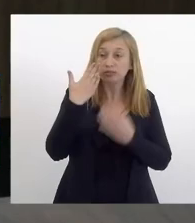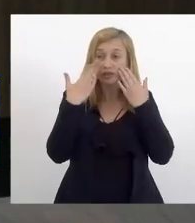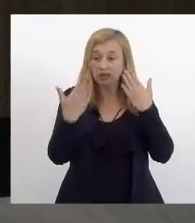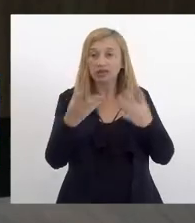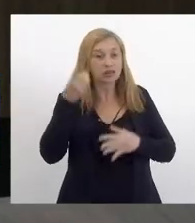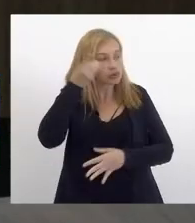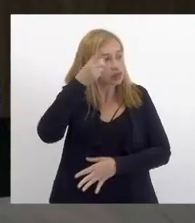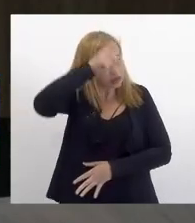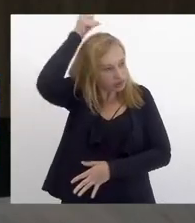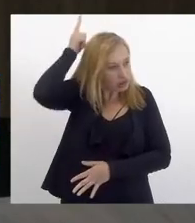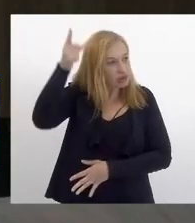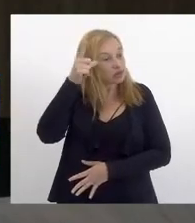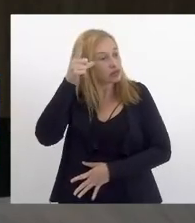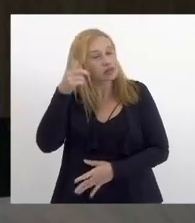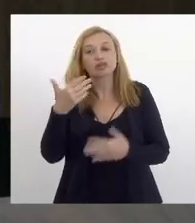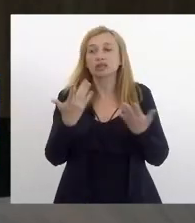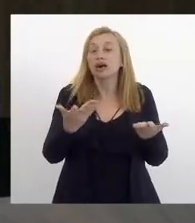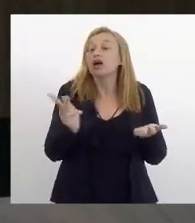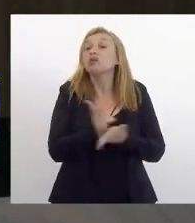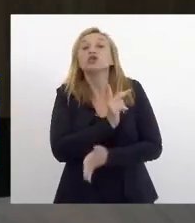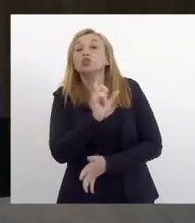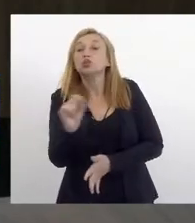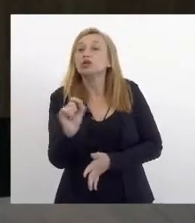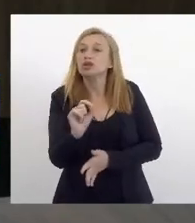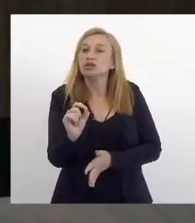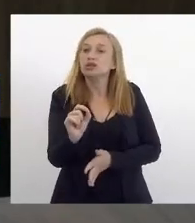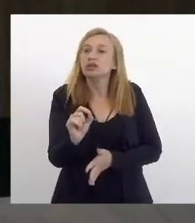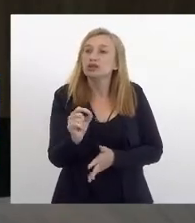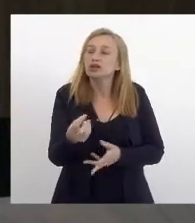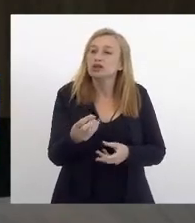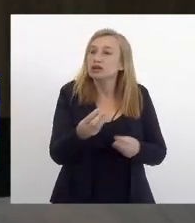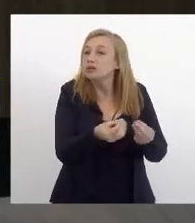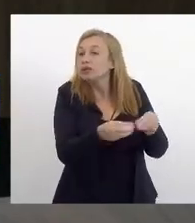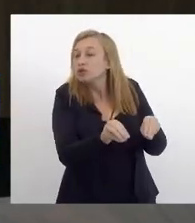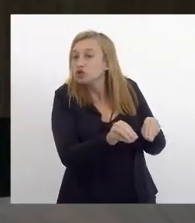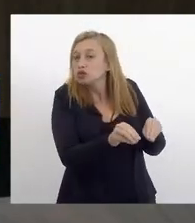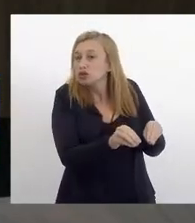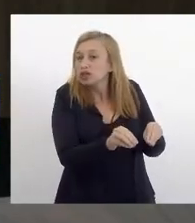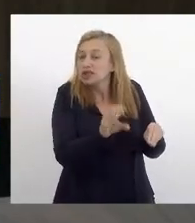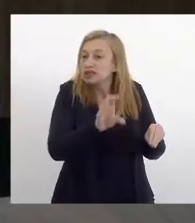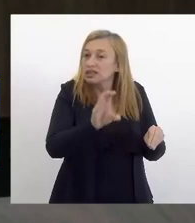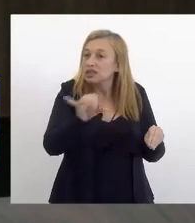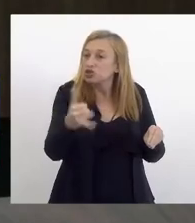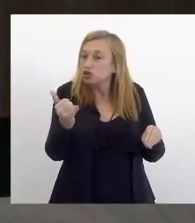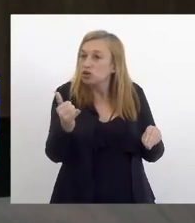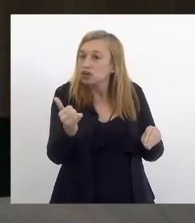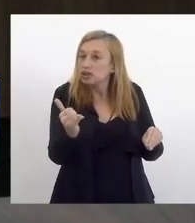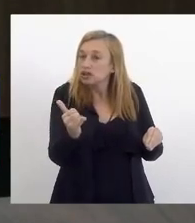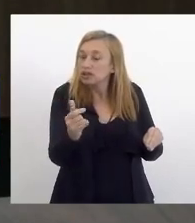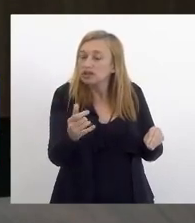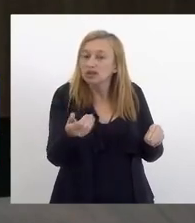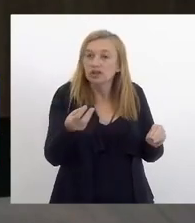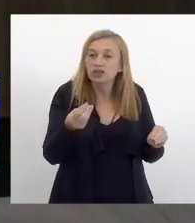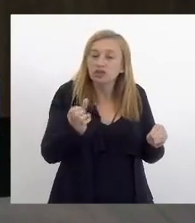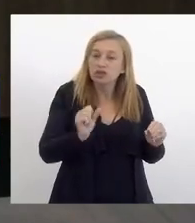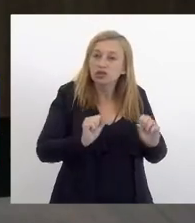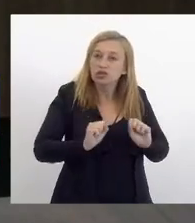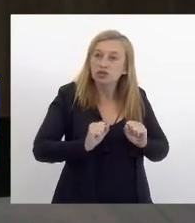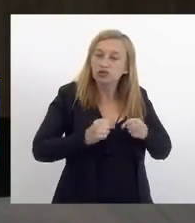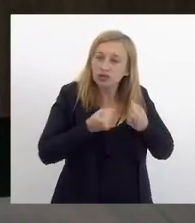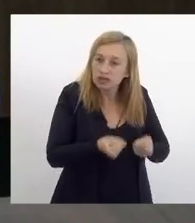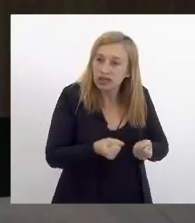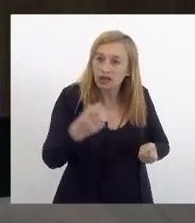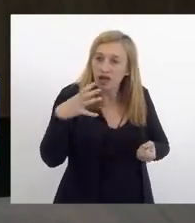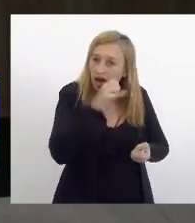pelo deputado Luiz Paulo deputado Lucinha ocorre que ao invés de dar a prejudicabilidade a CCJ tem tentado rapidamente